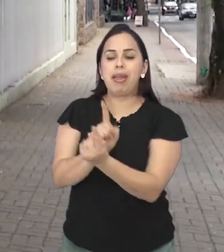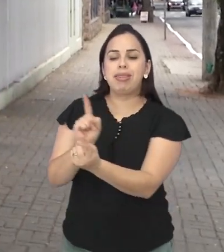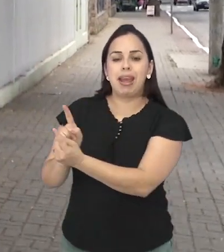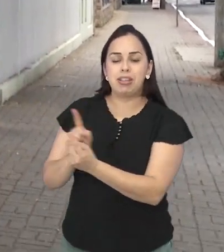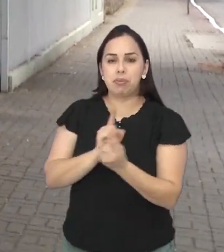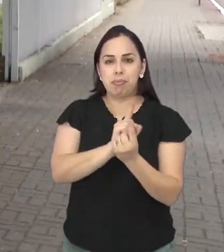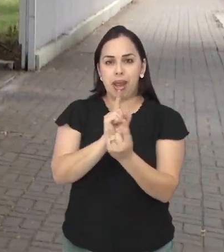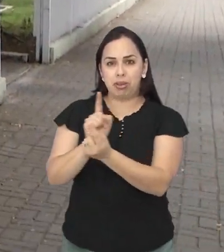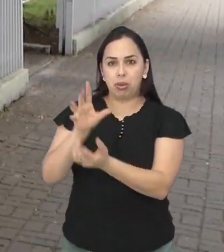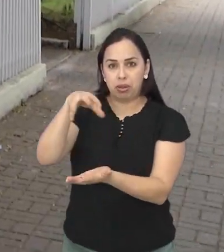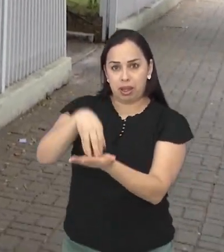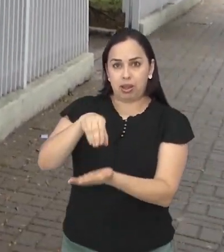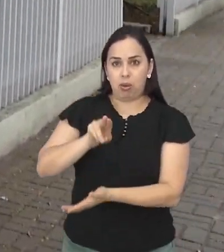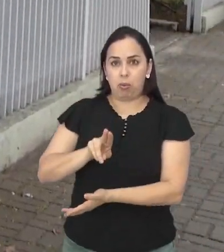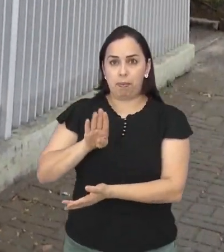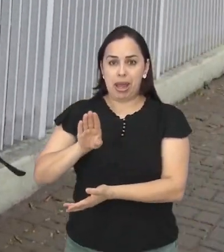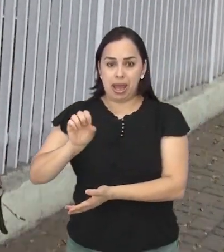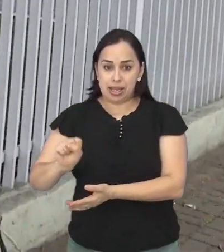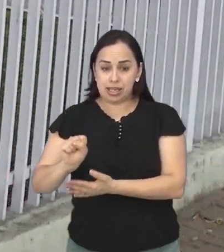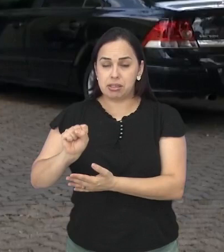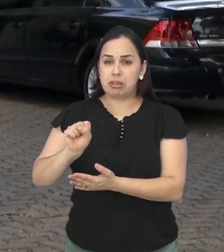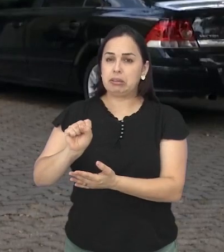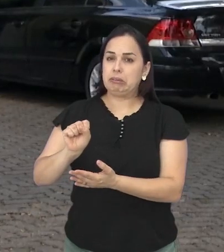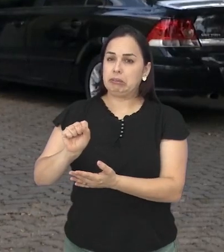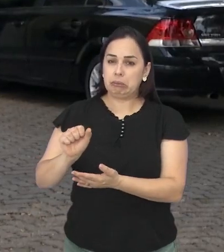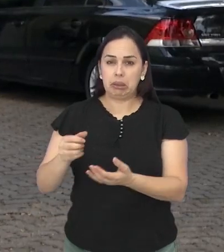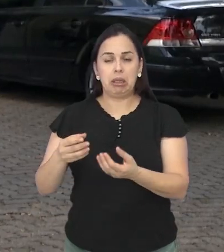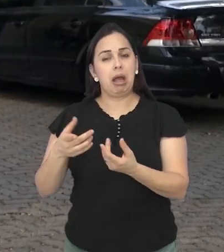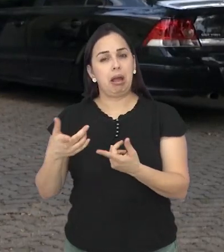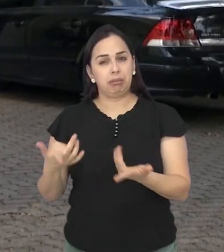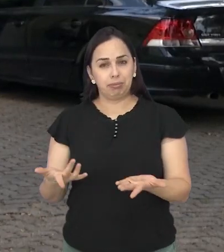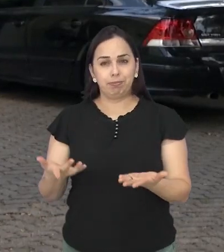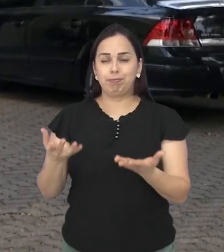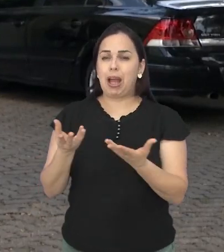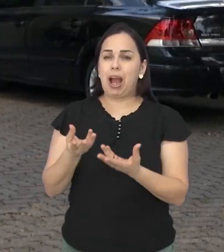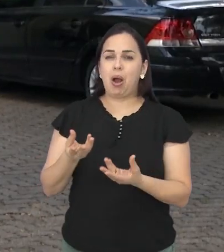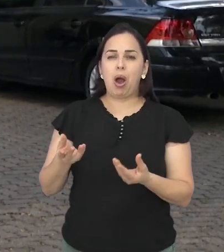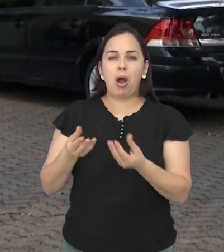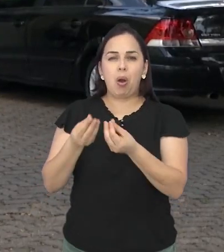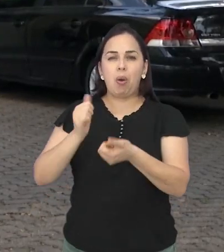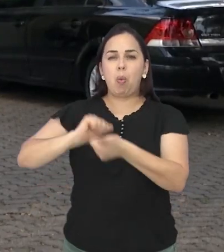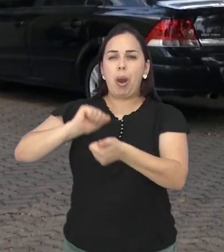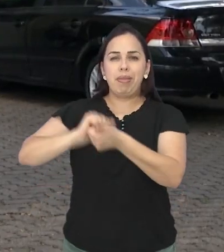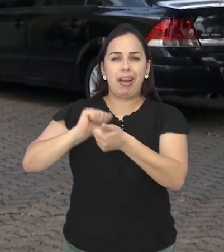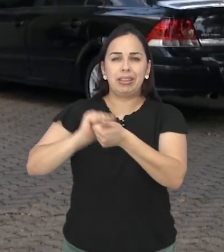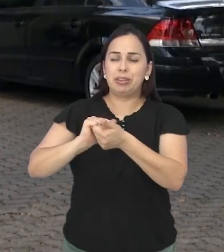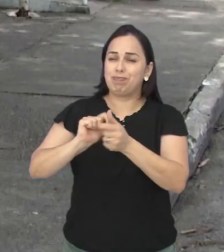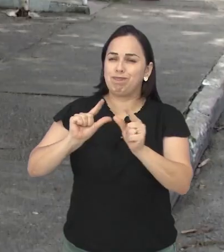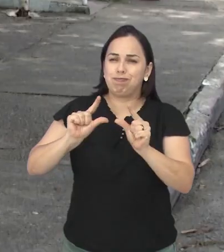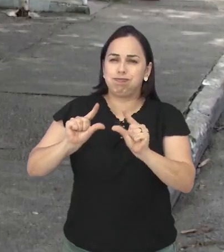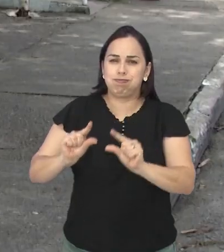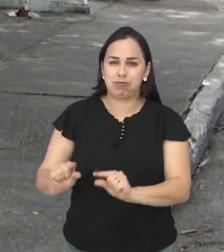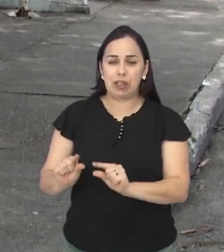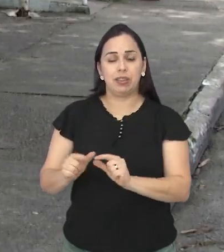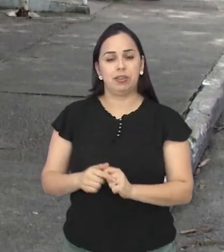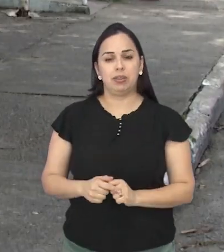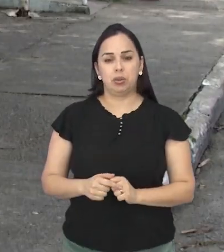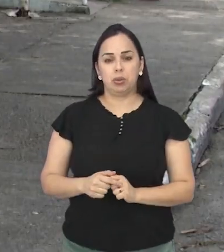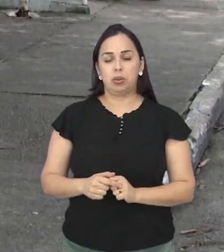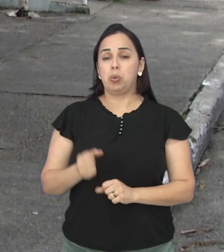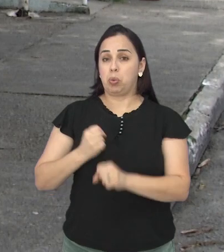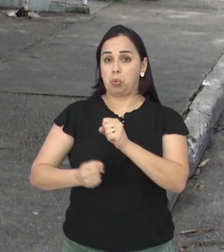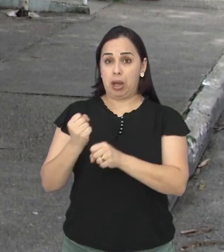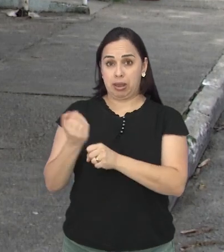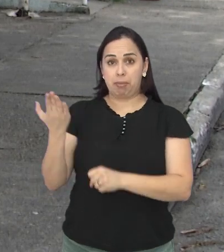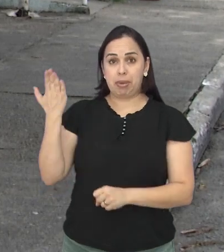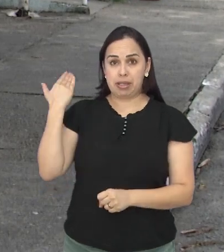crianças em unidades básicas de saúde está abaixo do padrão mínimo de qualidade no Brasil No segundo trimestre